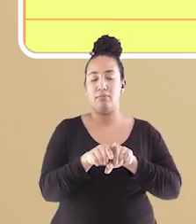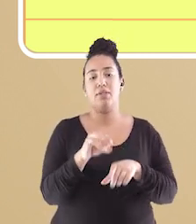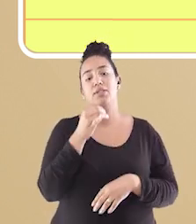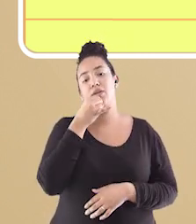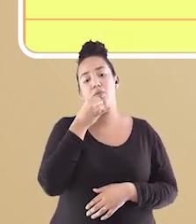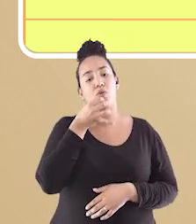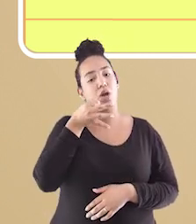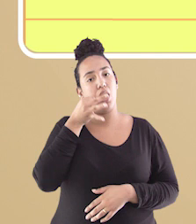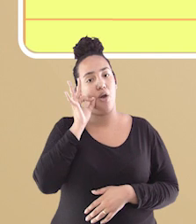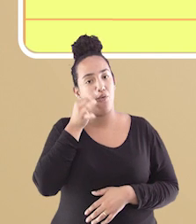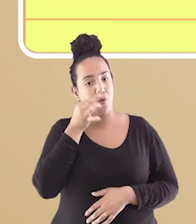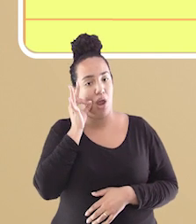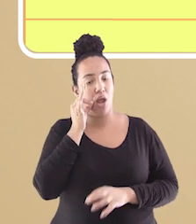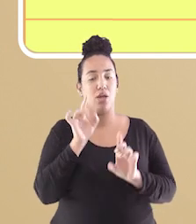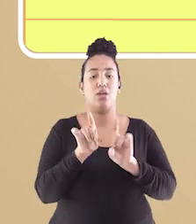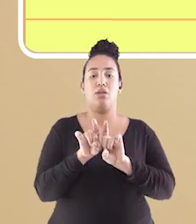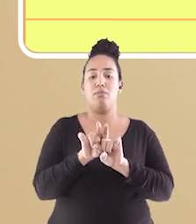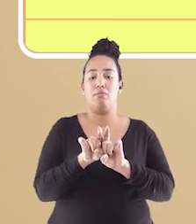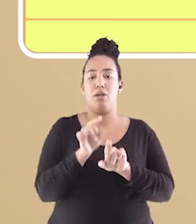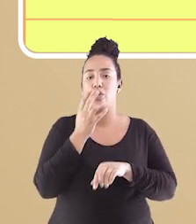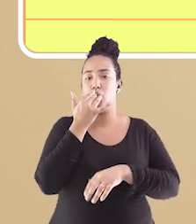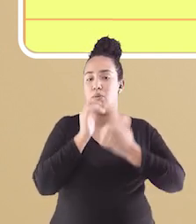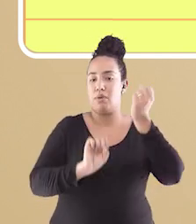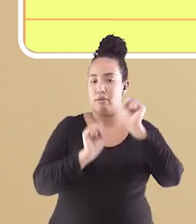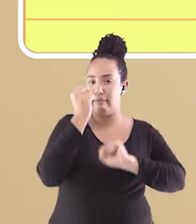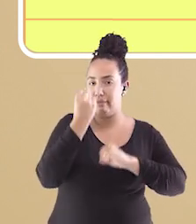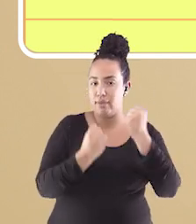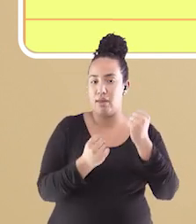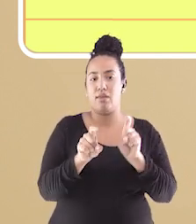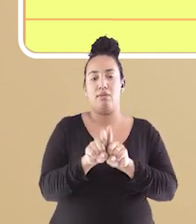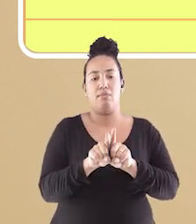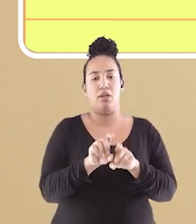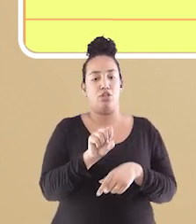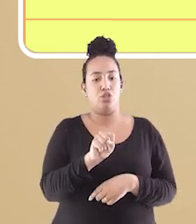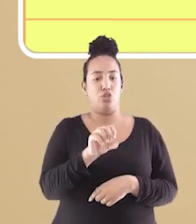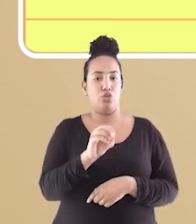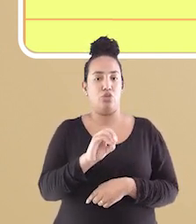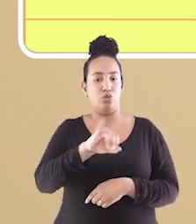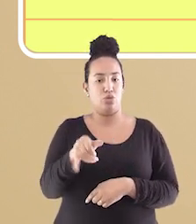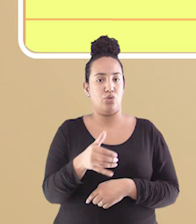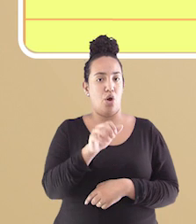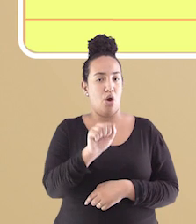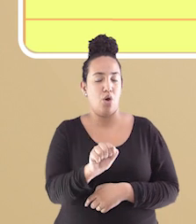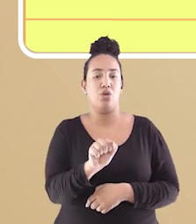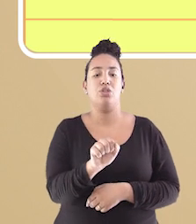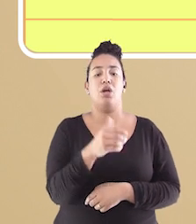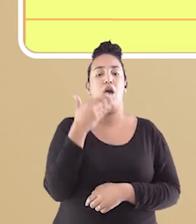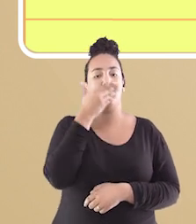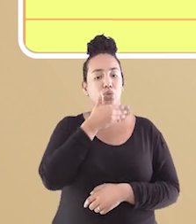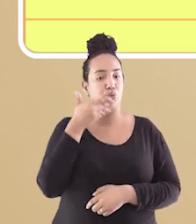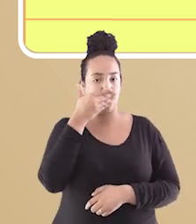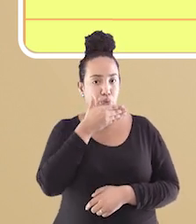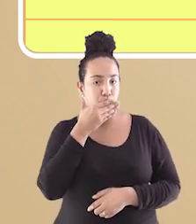produtos vegetais e produtos das indústrias alimentares, como café, soja e açúcar.